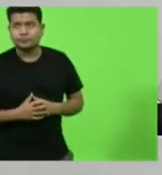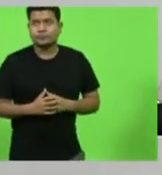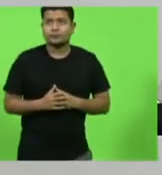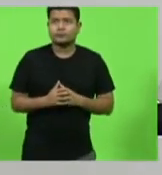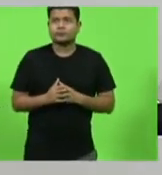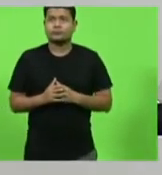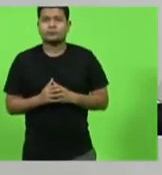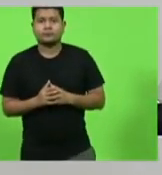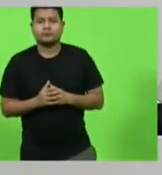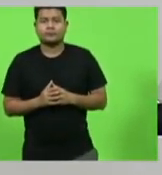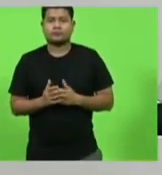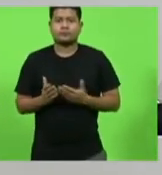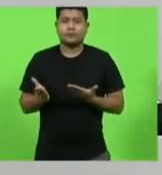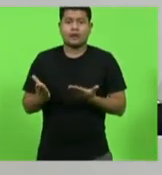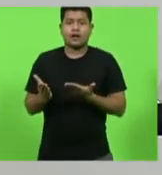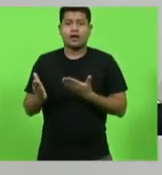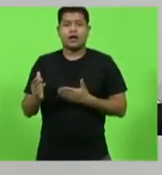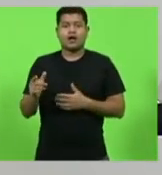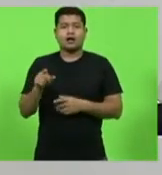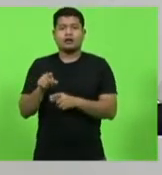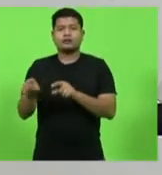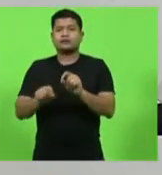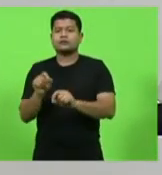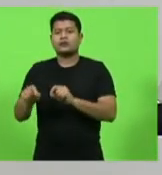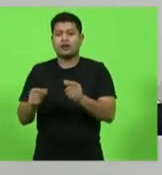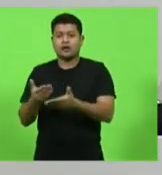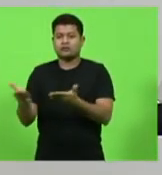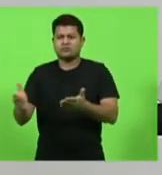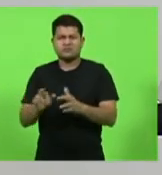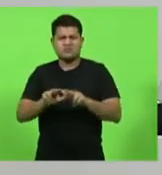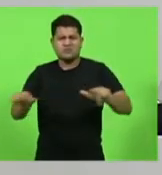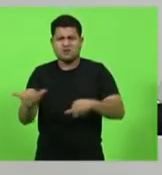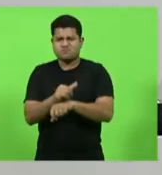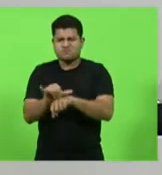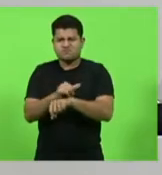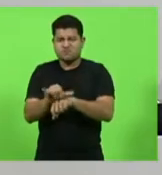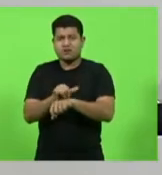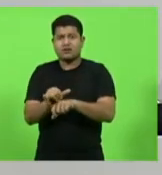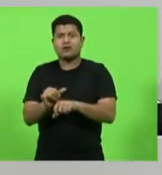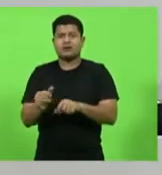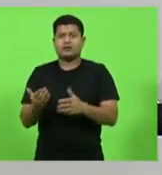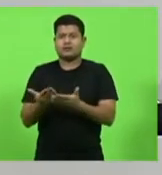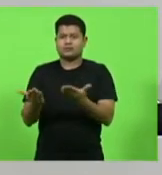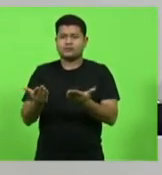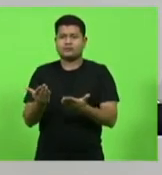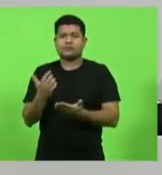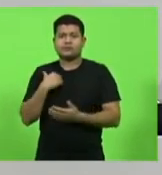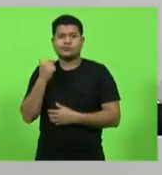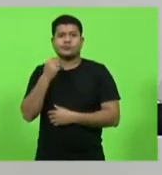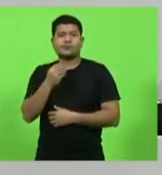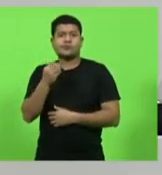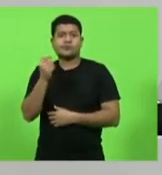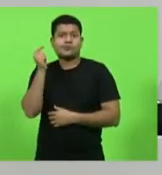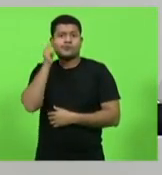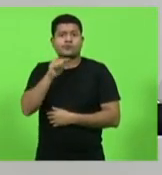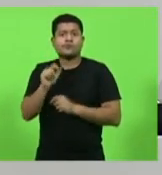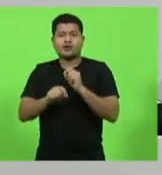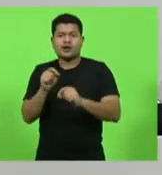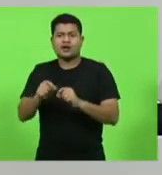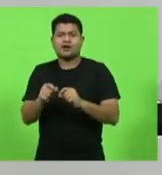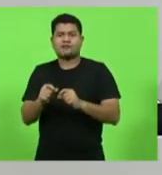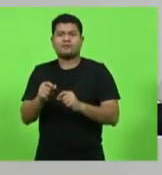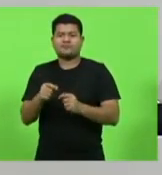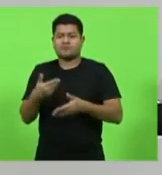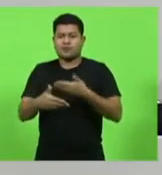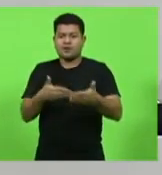simplesmente fazem todo tipo de manobra e todo tipo de ginástica para impedir o avanço da reforma da